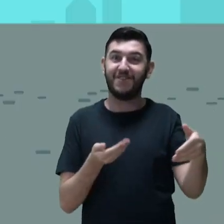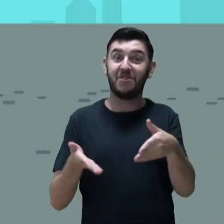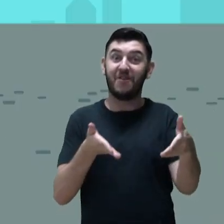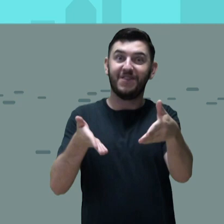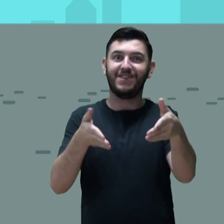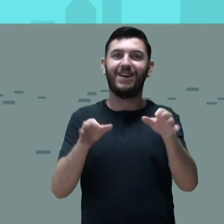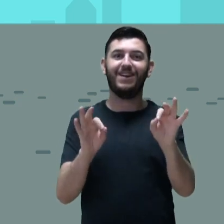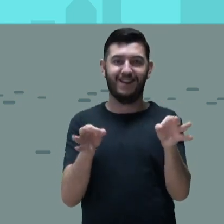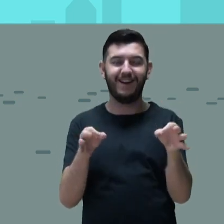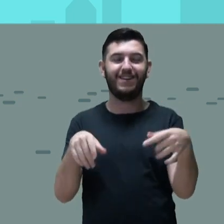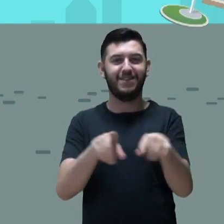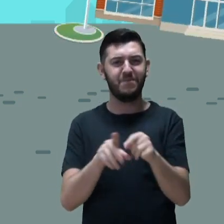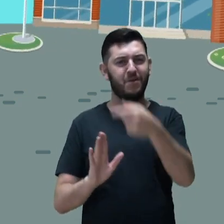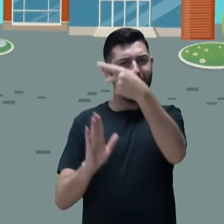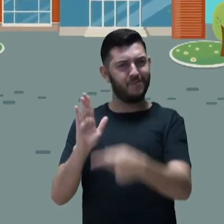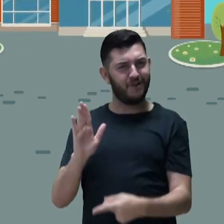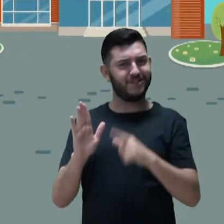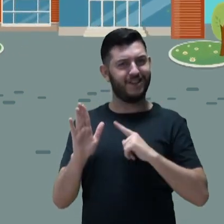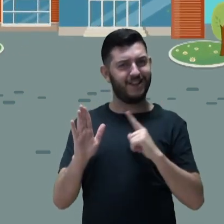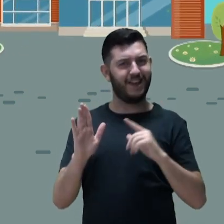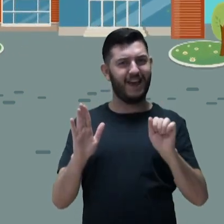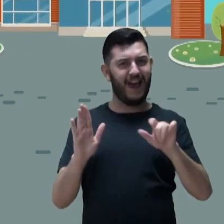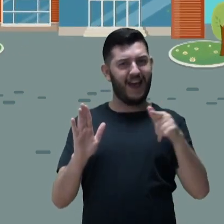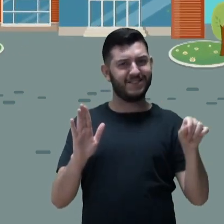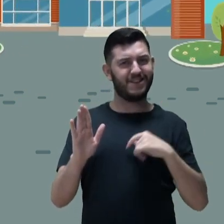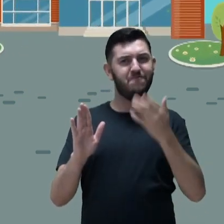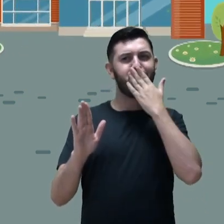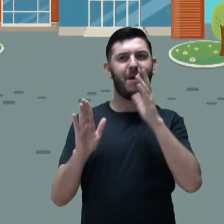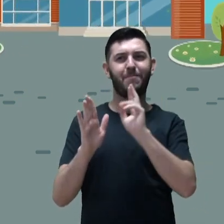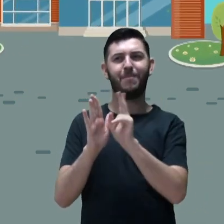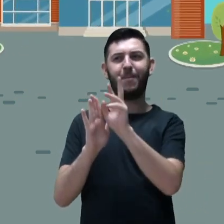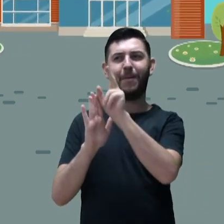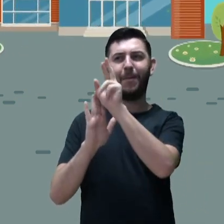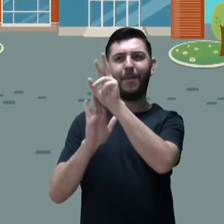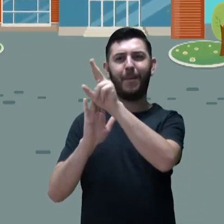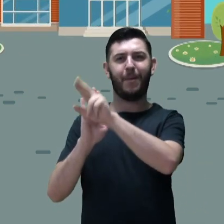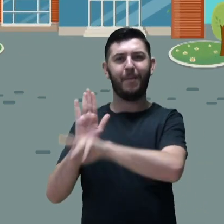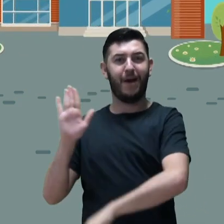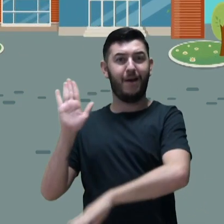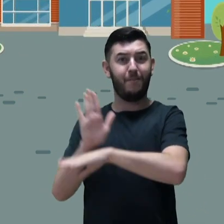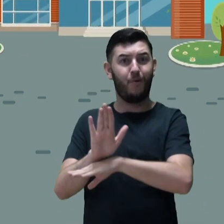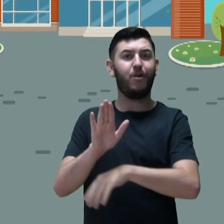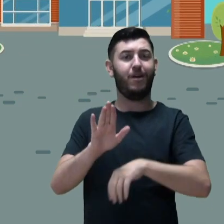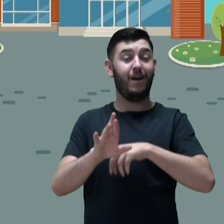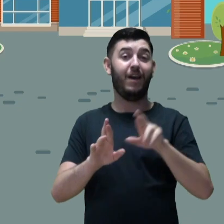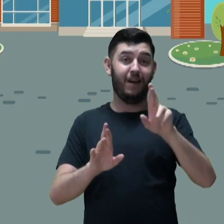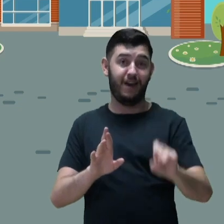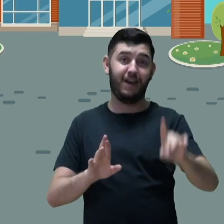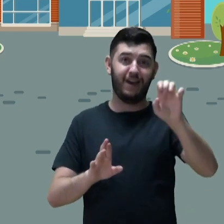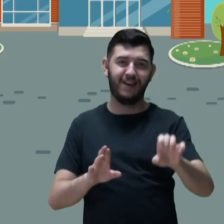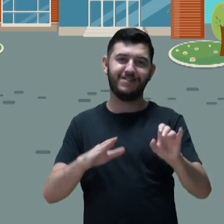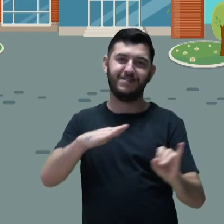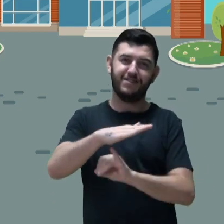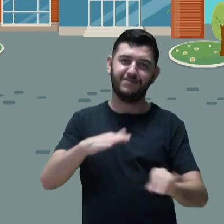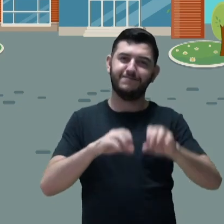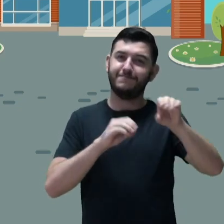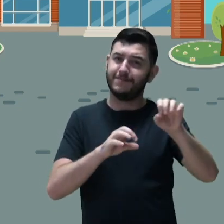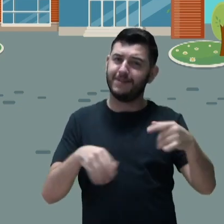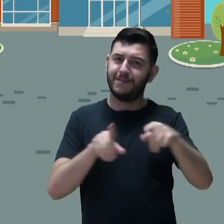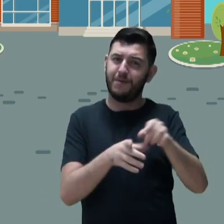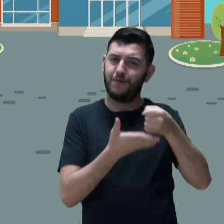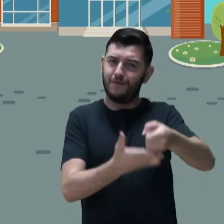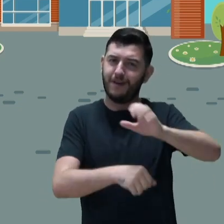programa possui diversas ações de apoio às redes e instituições de ensino no planejamento da oferta de cursos